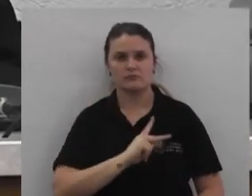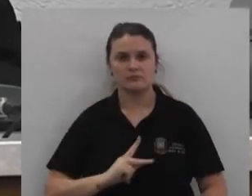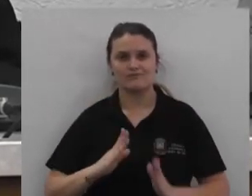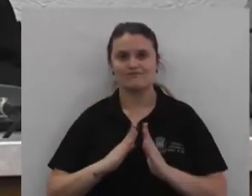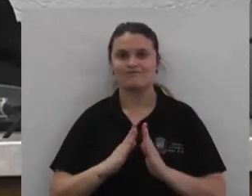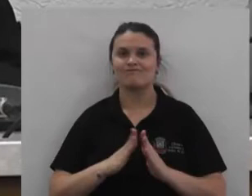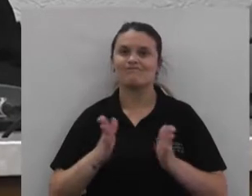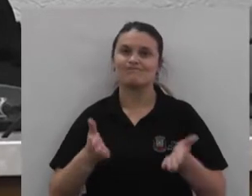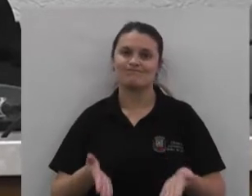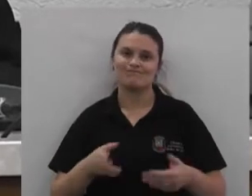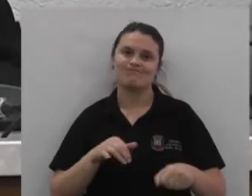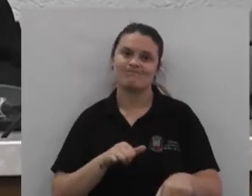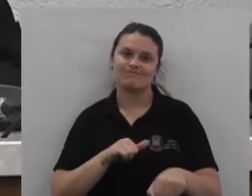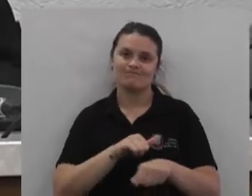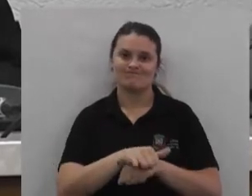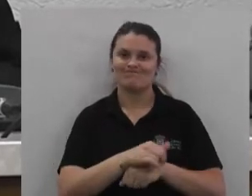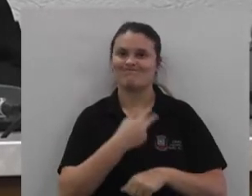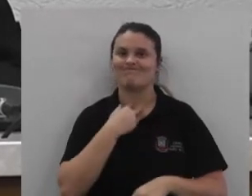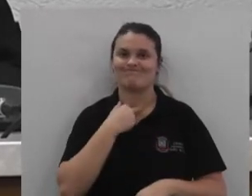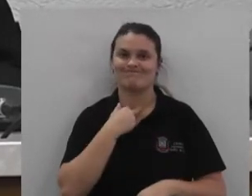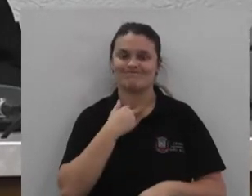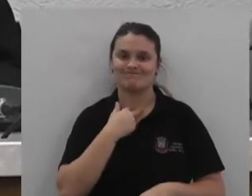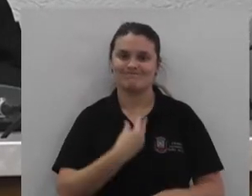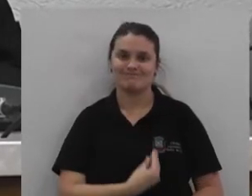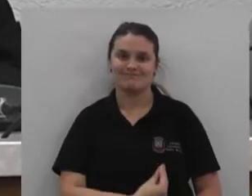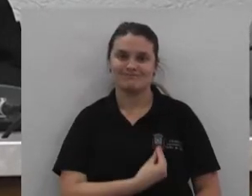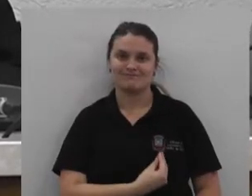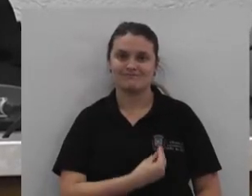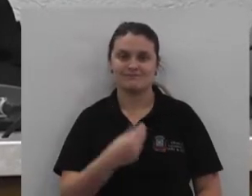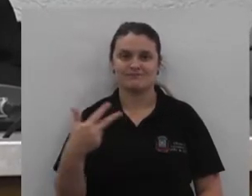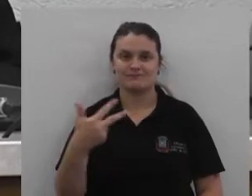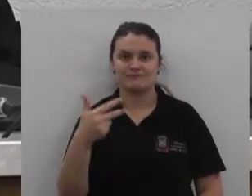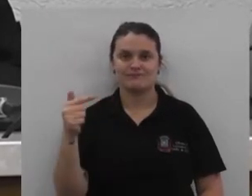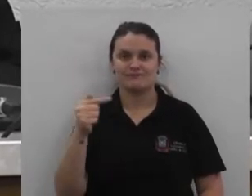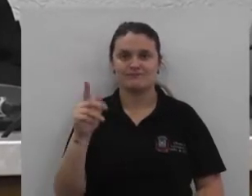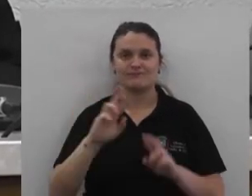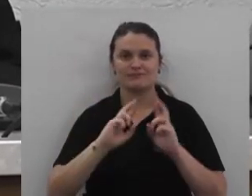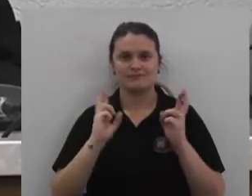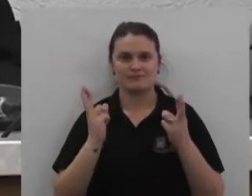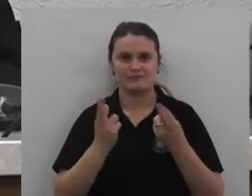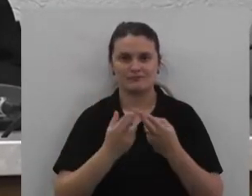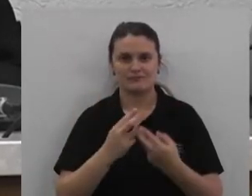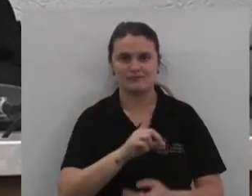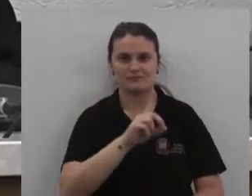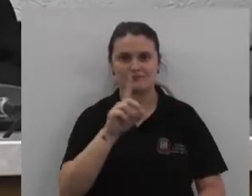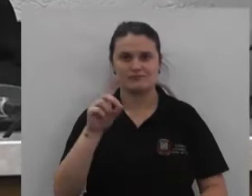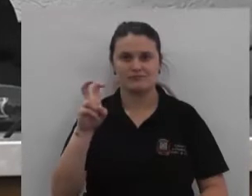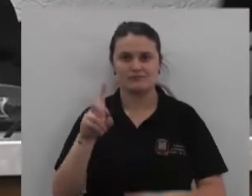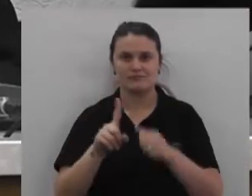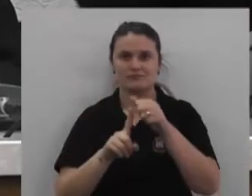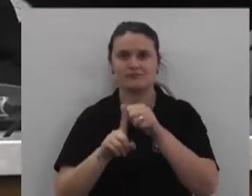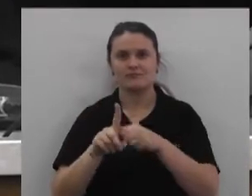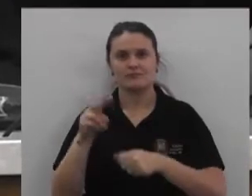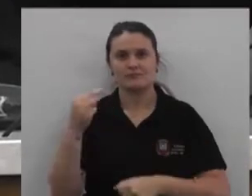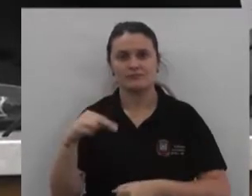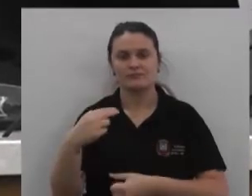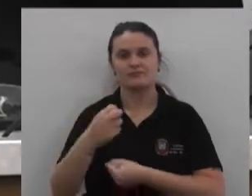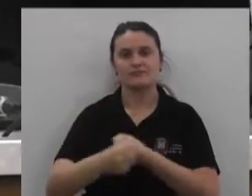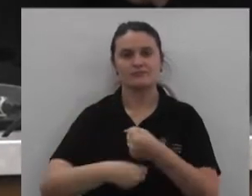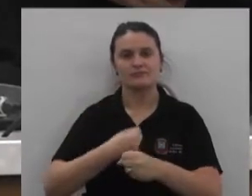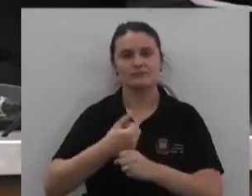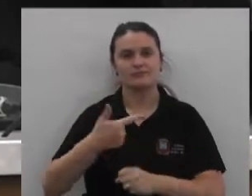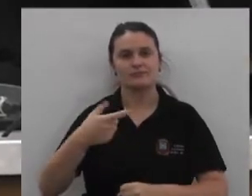Que não poderei estar presente Na 37ª reunião ordinária Do dia 5 de novembro de 2018